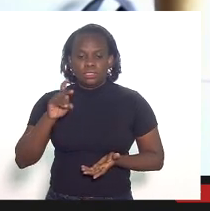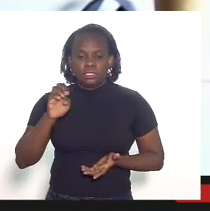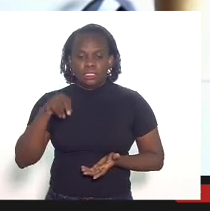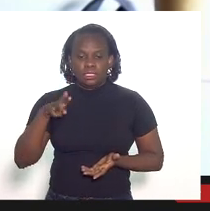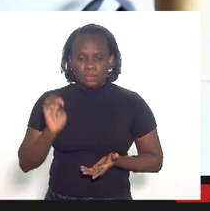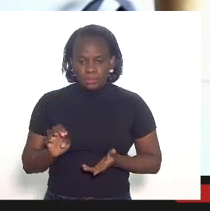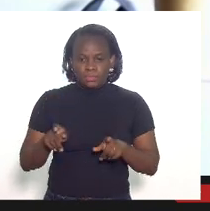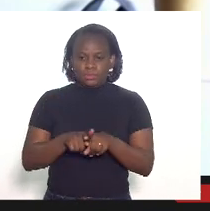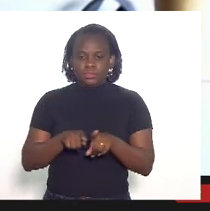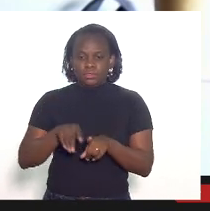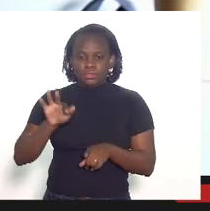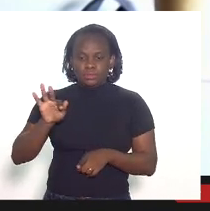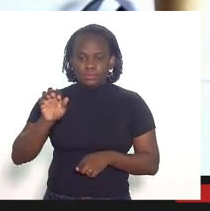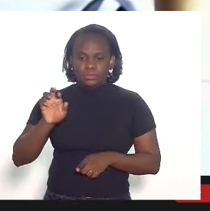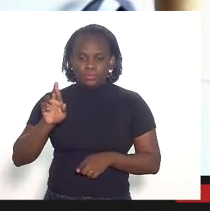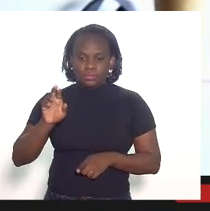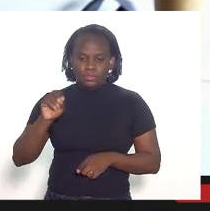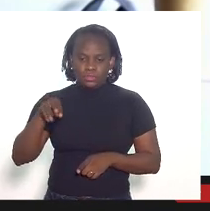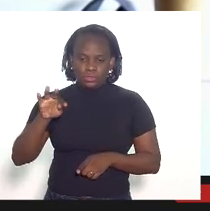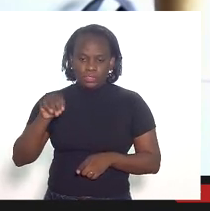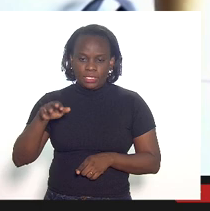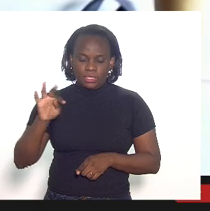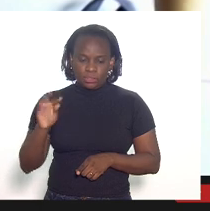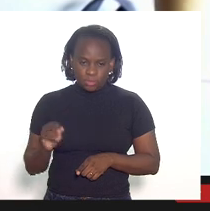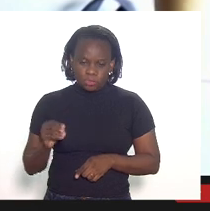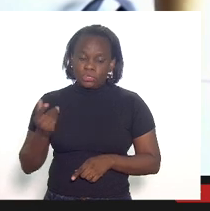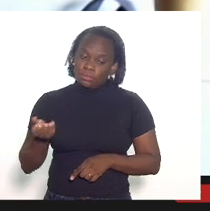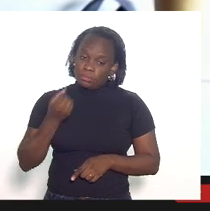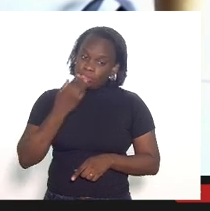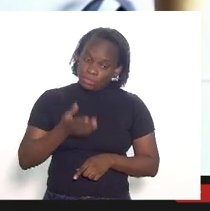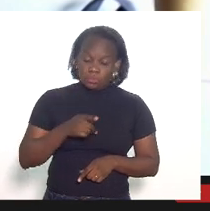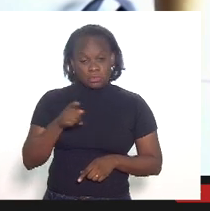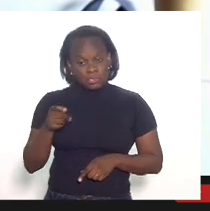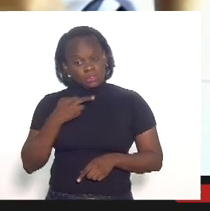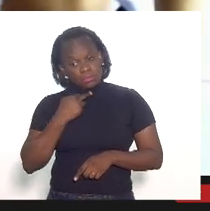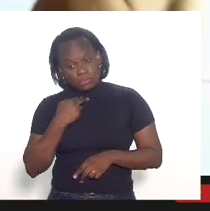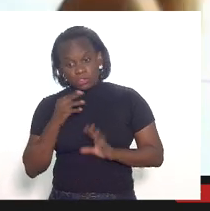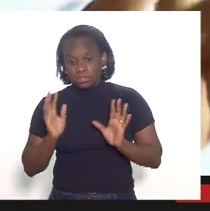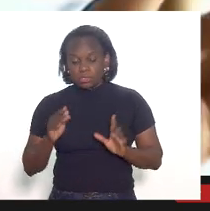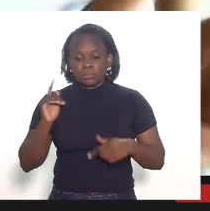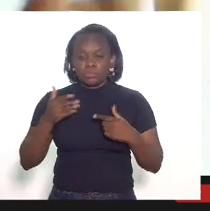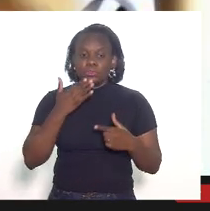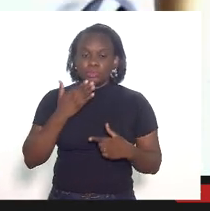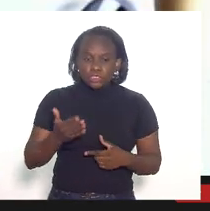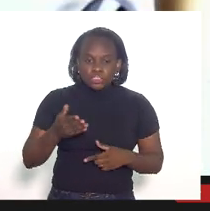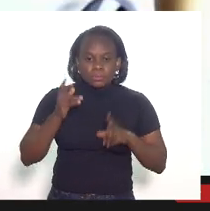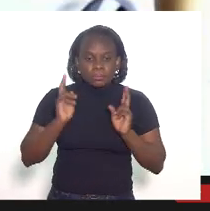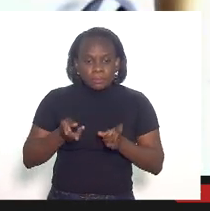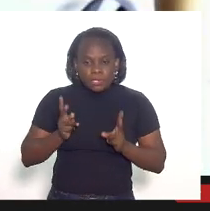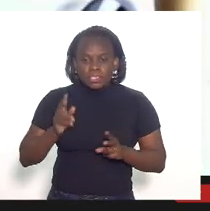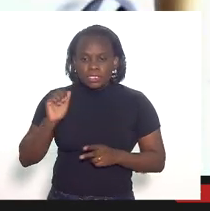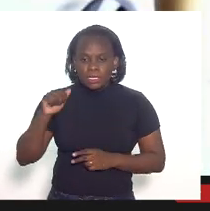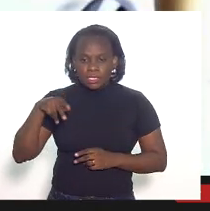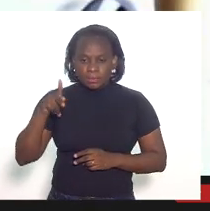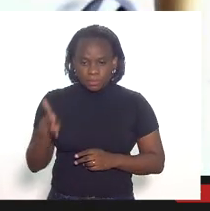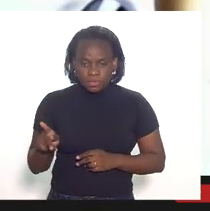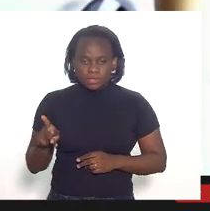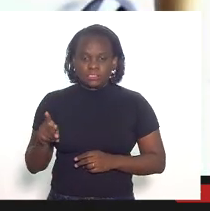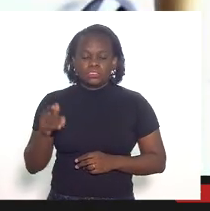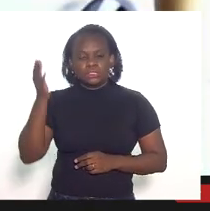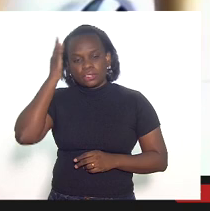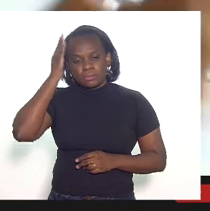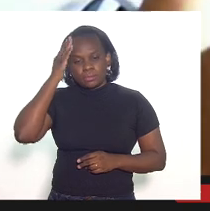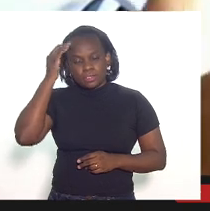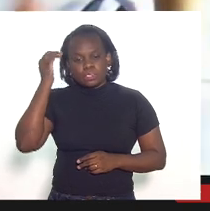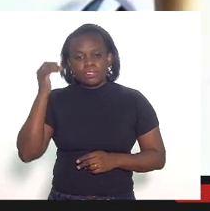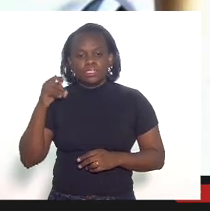Fortunato seria interessante se os senhores não puderem que eu vou pedir depois a mesma MP é saber